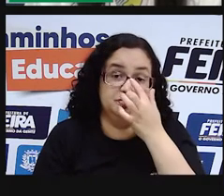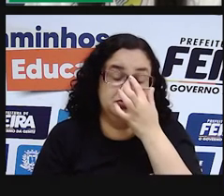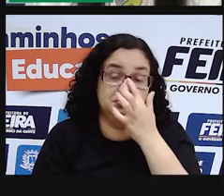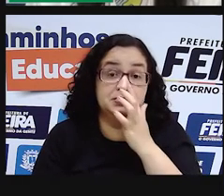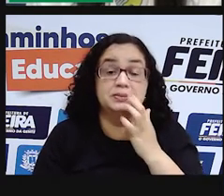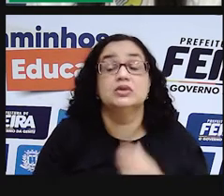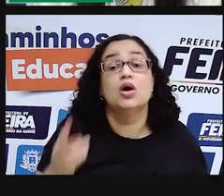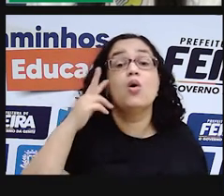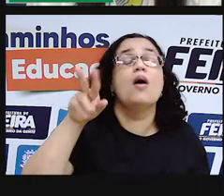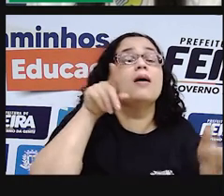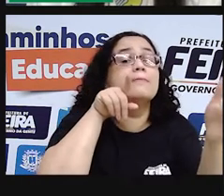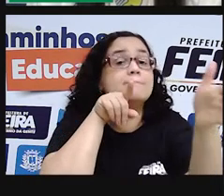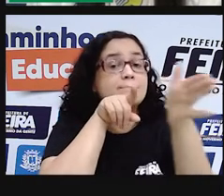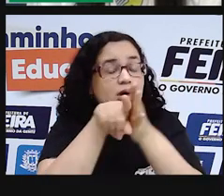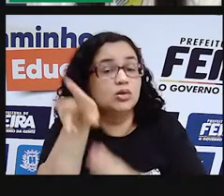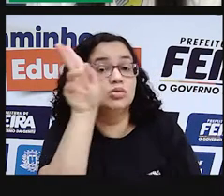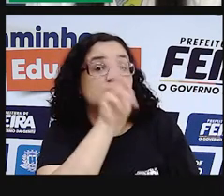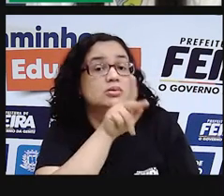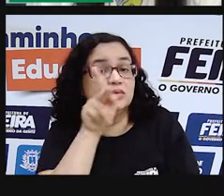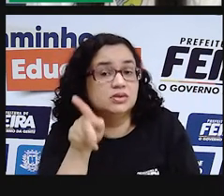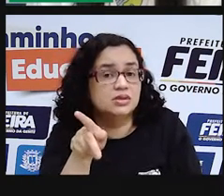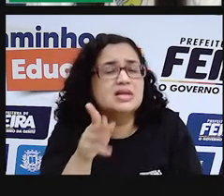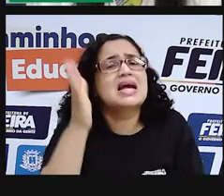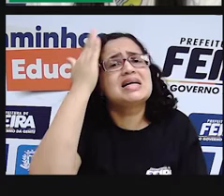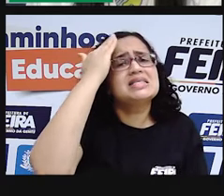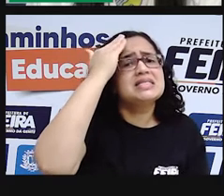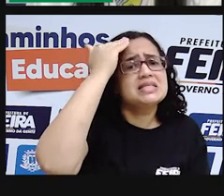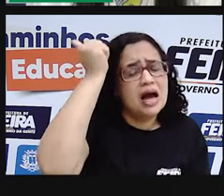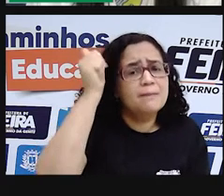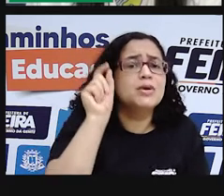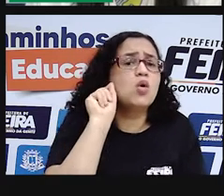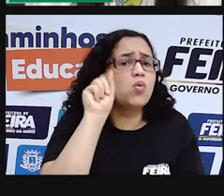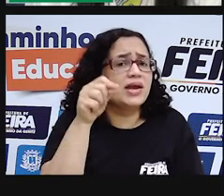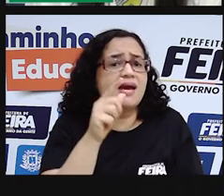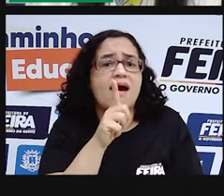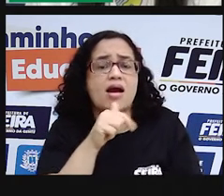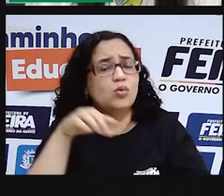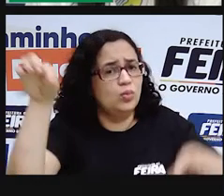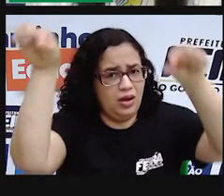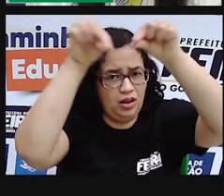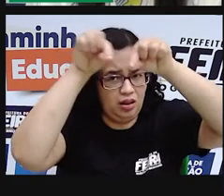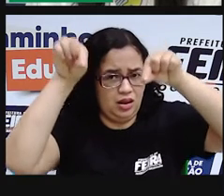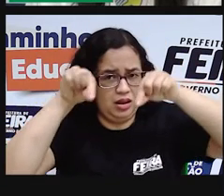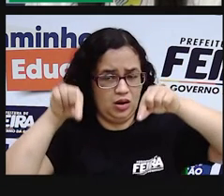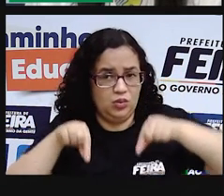Olha só a pergunta que a Procolocou. Você sabe o que é uma lagoa?